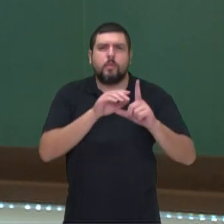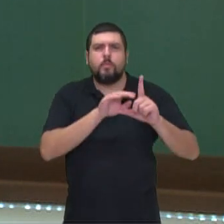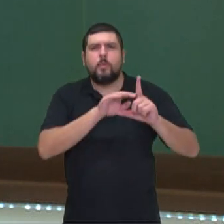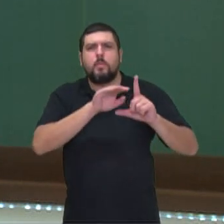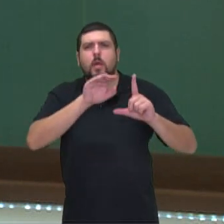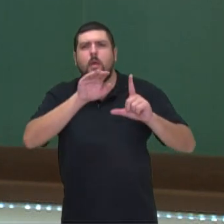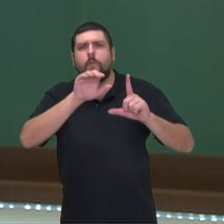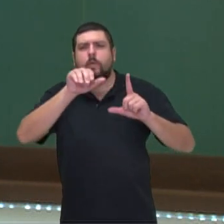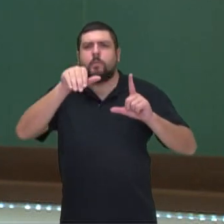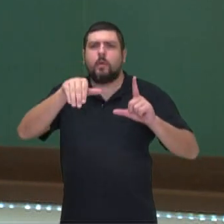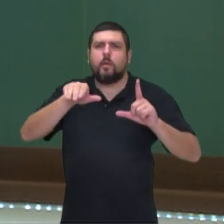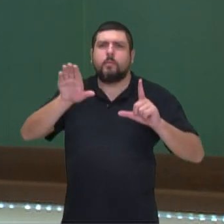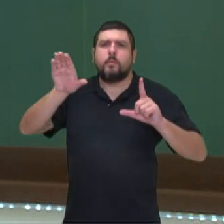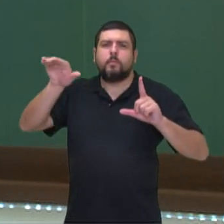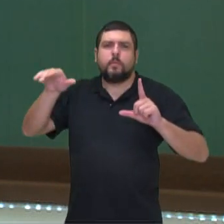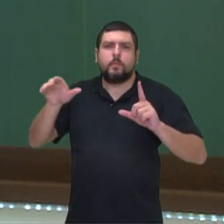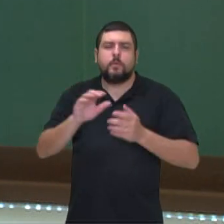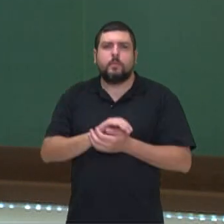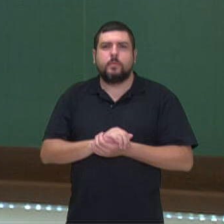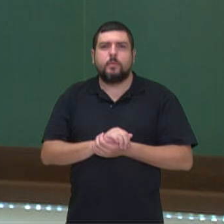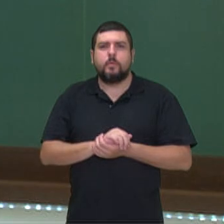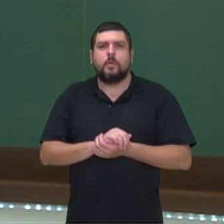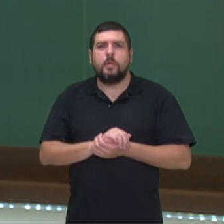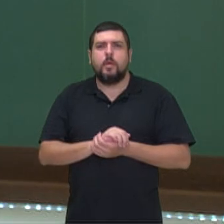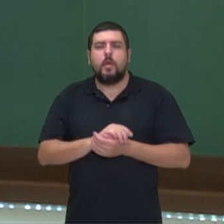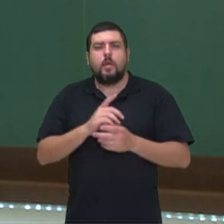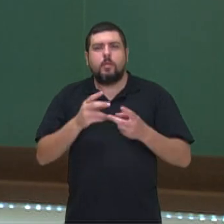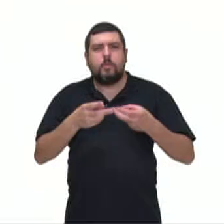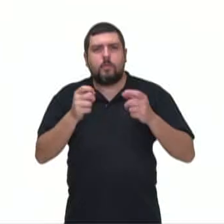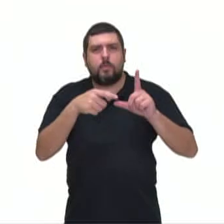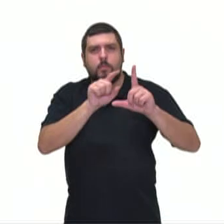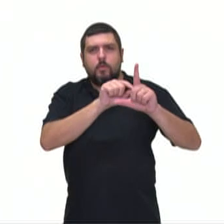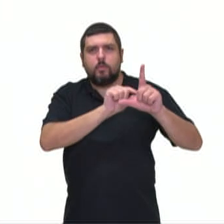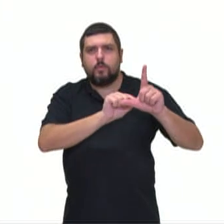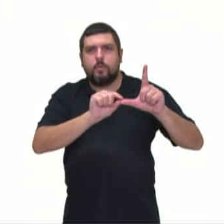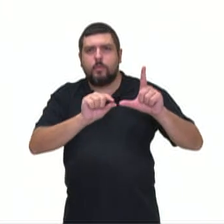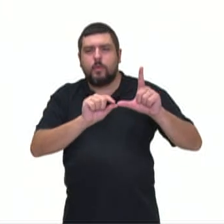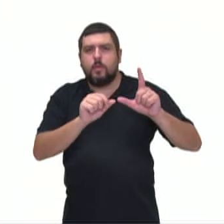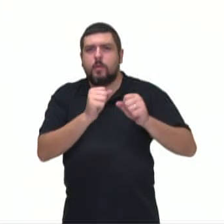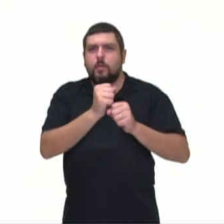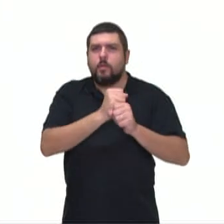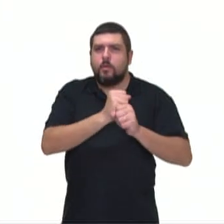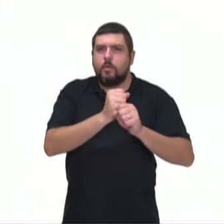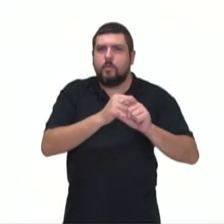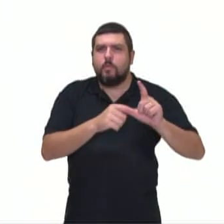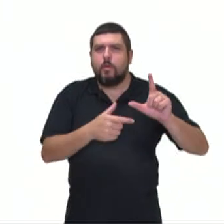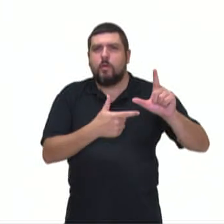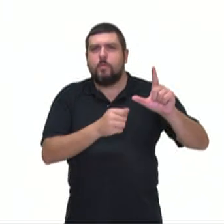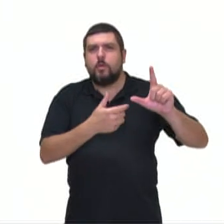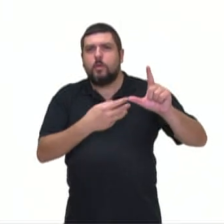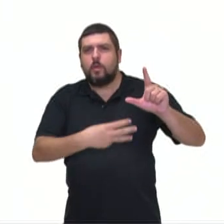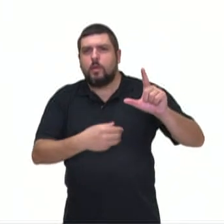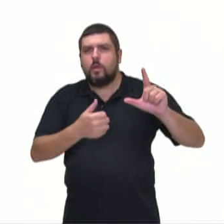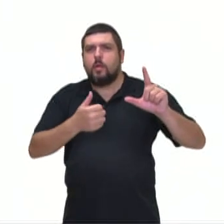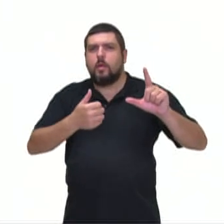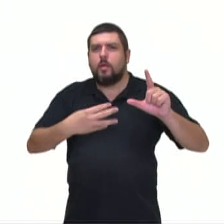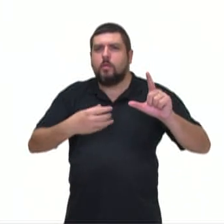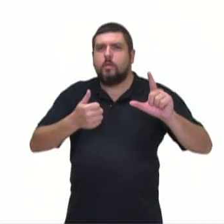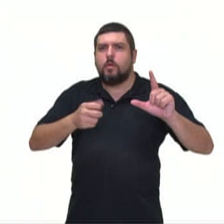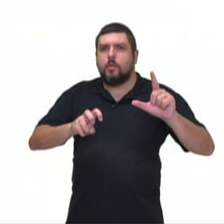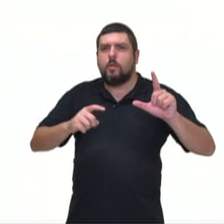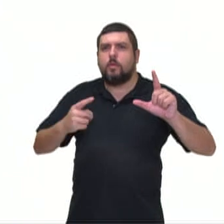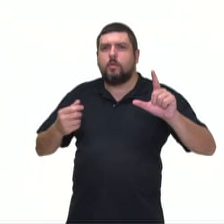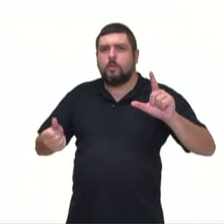para estar analisando, né? 2013, 2014, 2015, 2016, né? Por exemplo, né? O